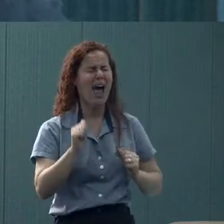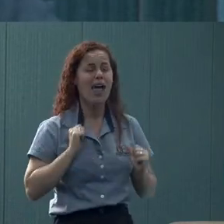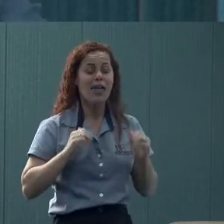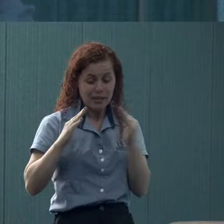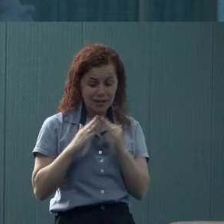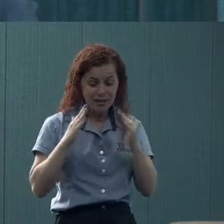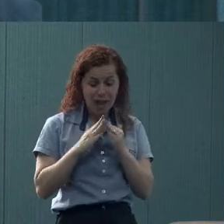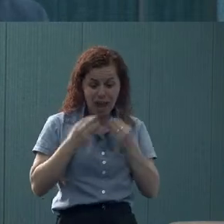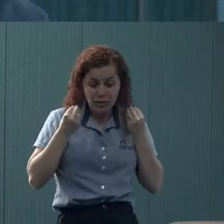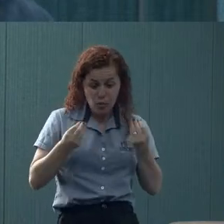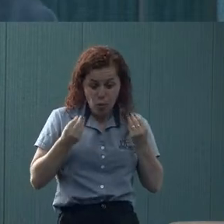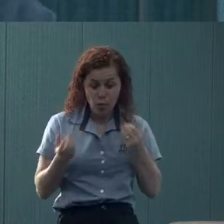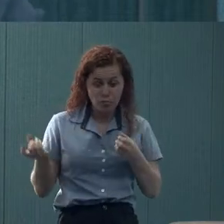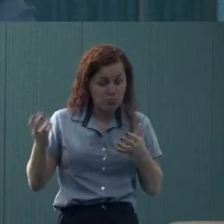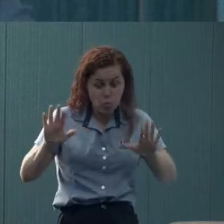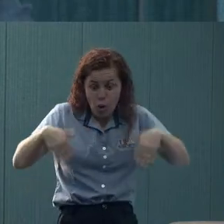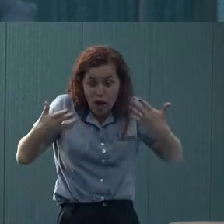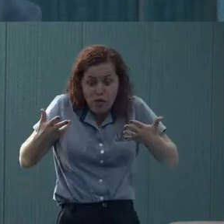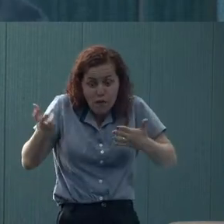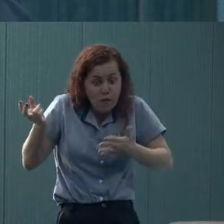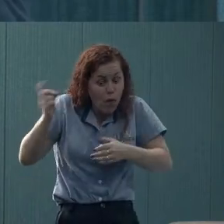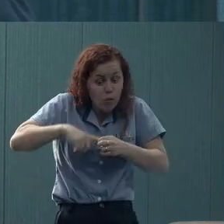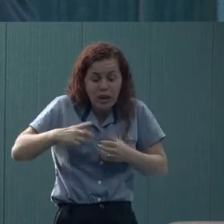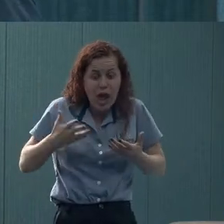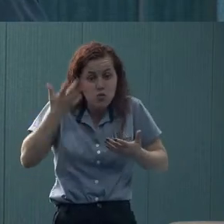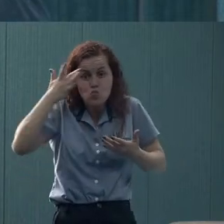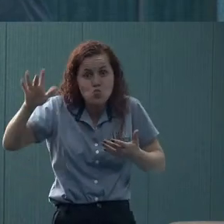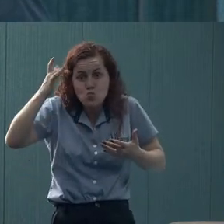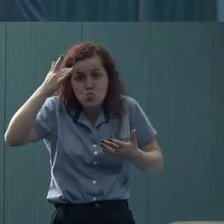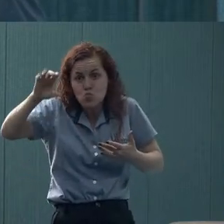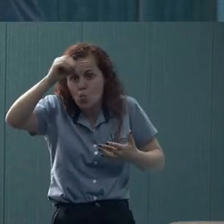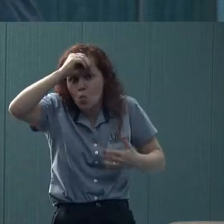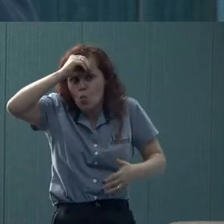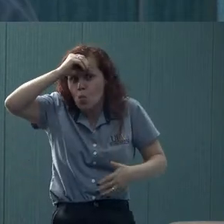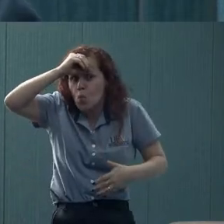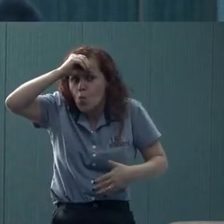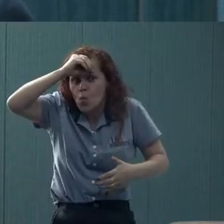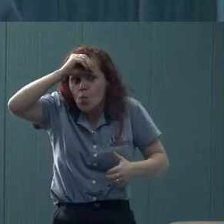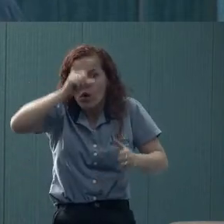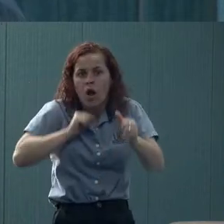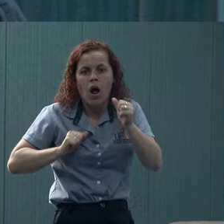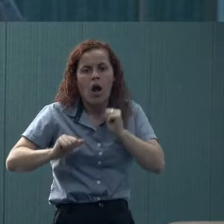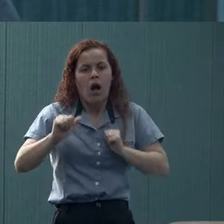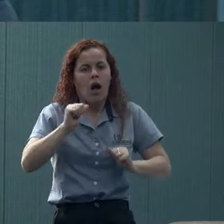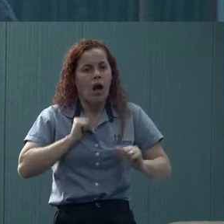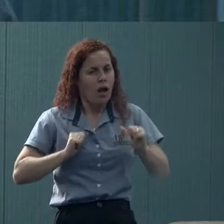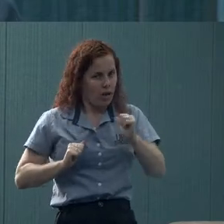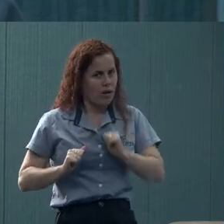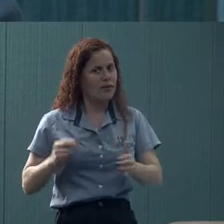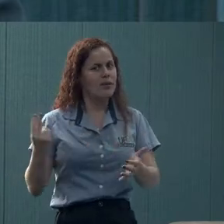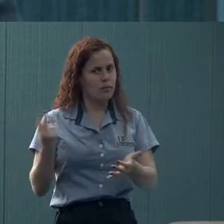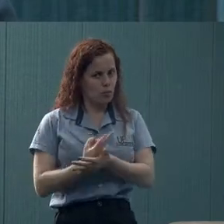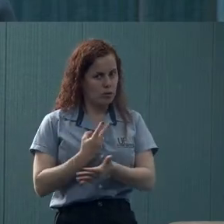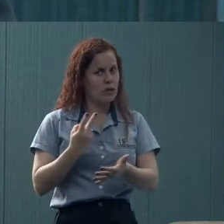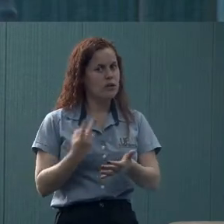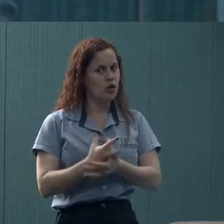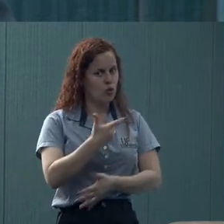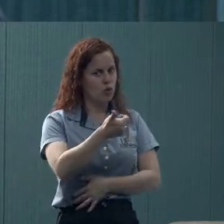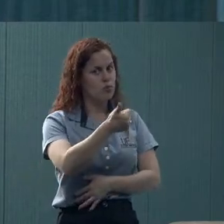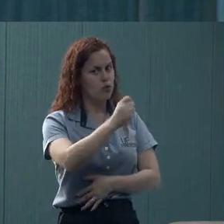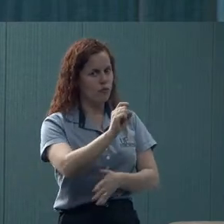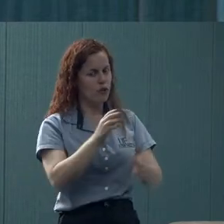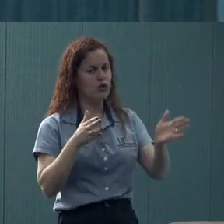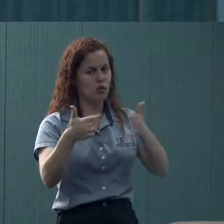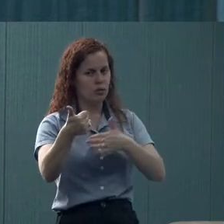casa, você não sabe quando você vai voltar, e aquilo gerou uma ansiedade muito grande. Mas eu sempre destaco, isso não é